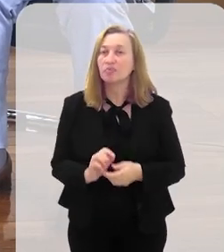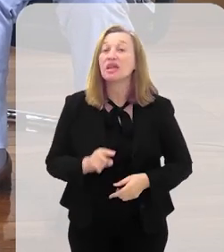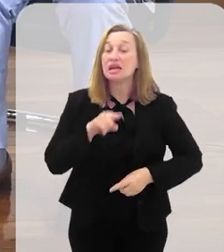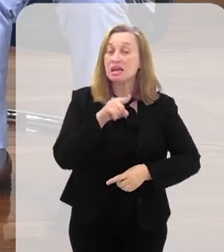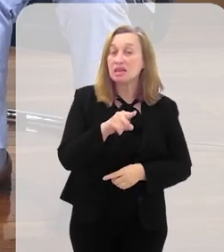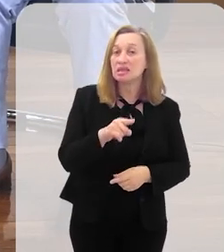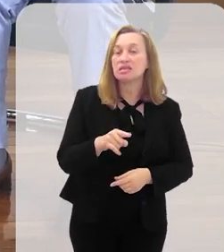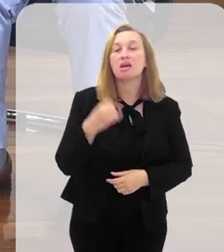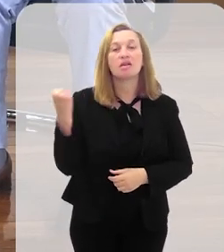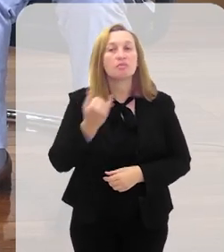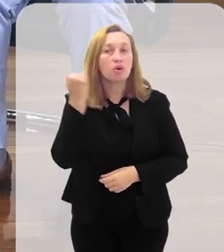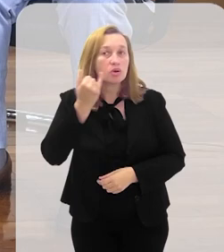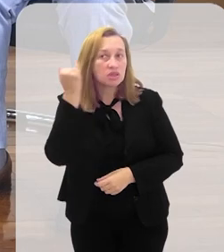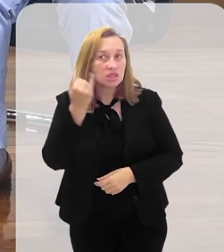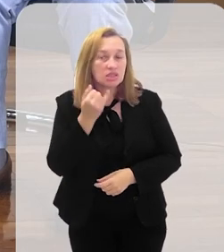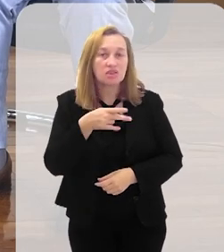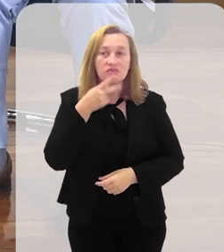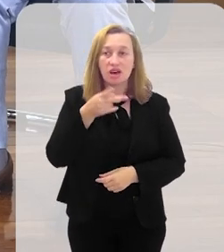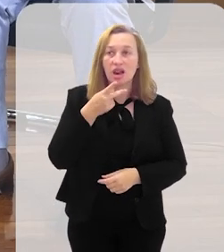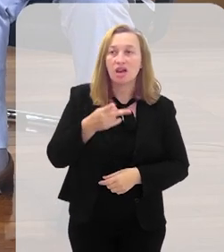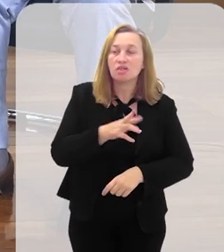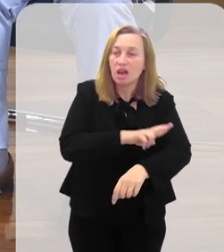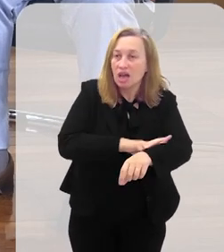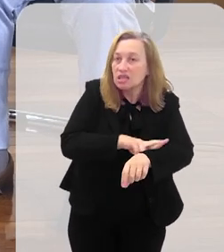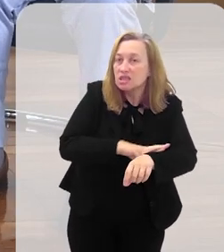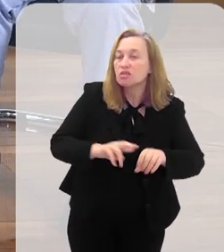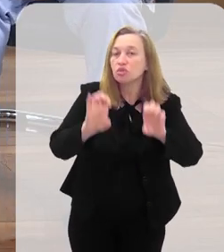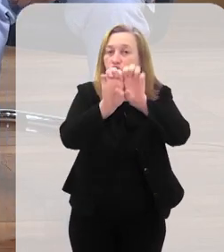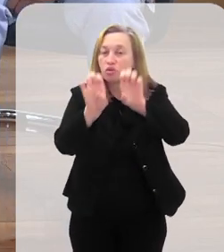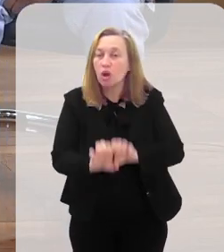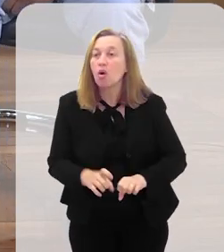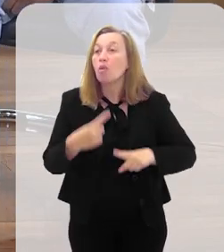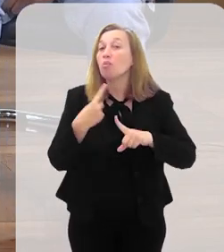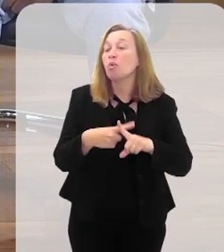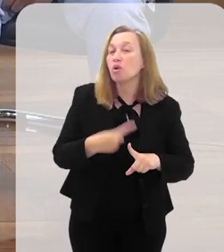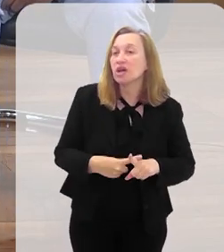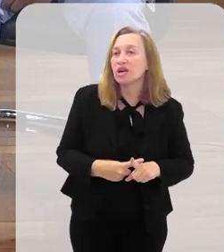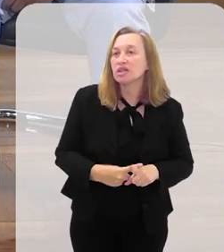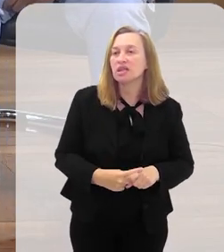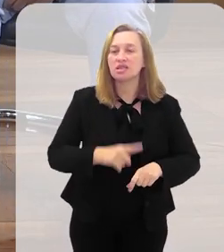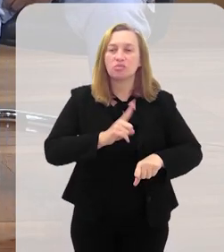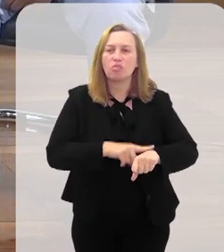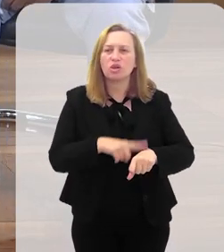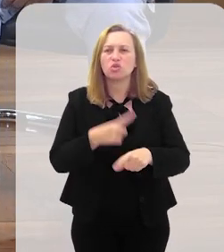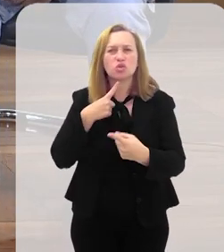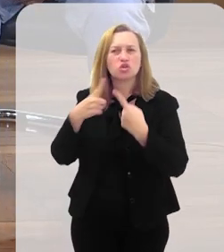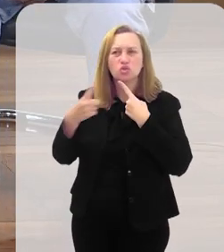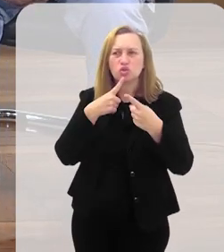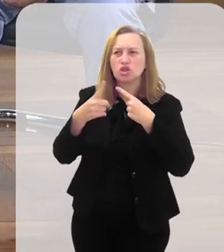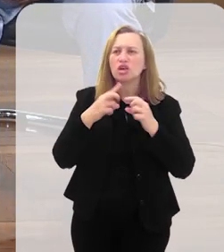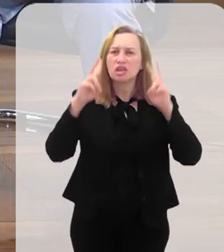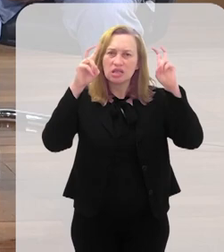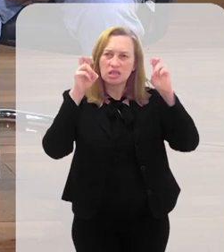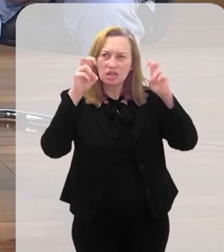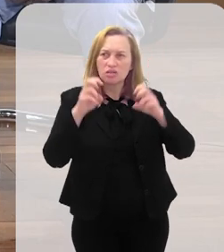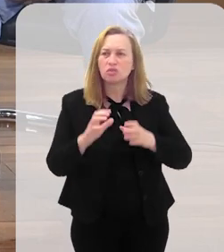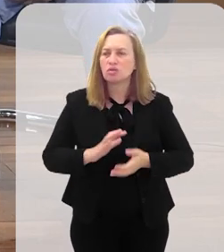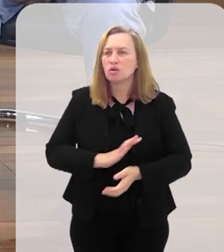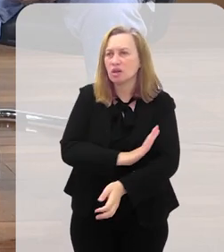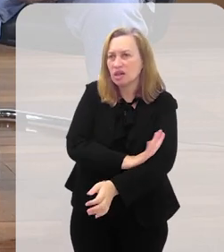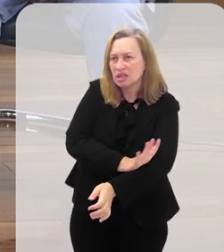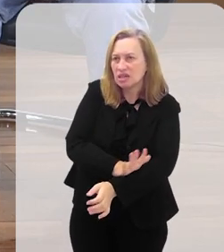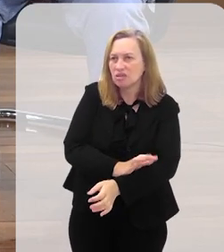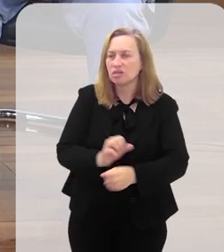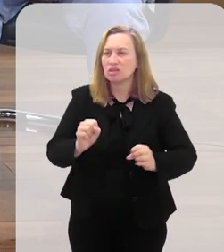Então, esse é um aspecto importante de ser observado do racismo estrutural. Porque, nesse momento, está se discutindo tanto essa questão racial na